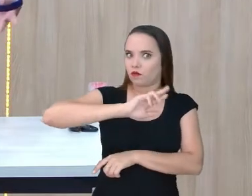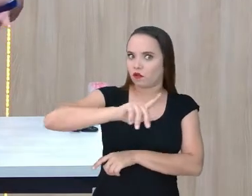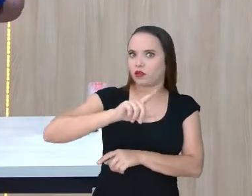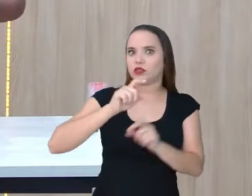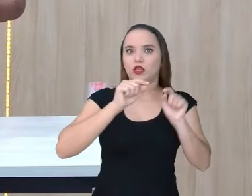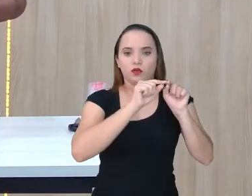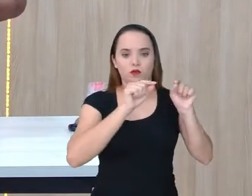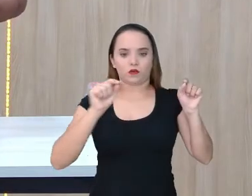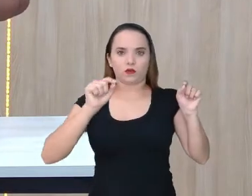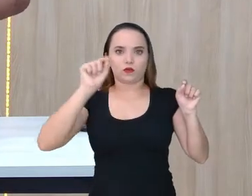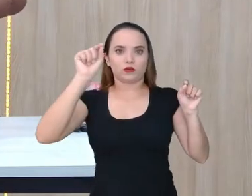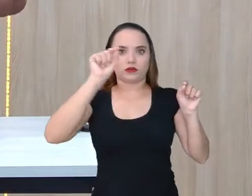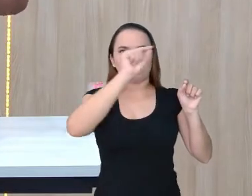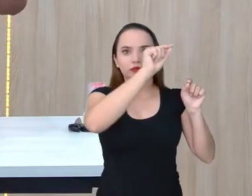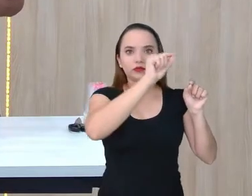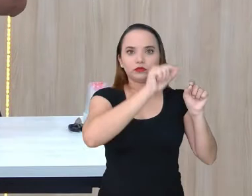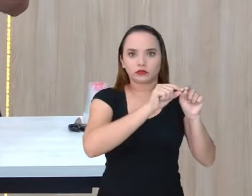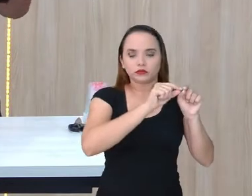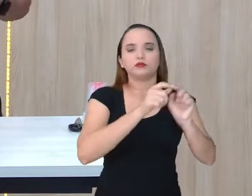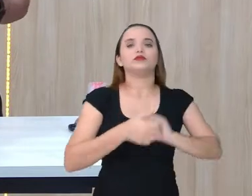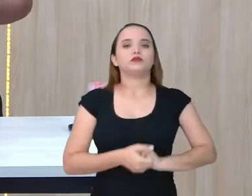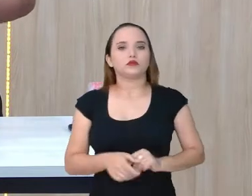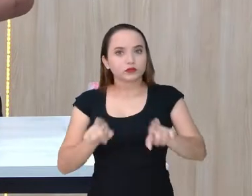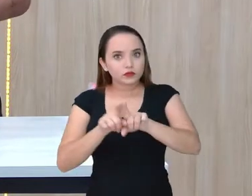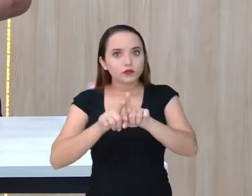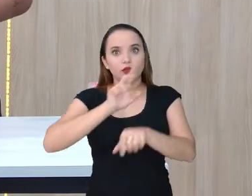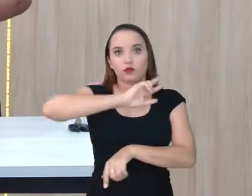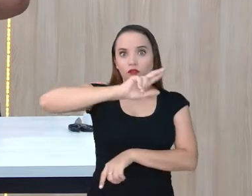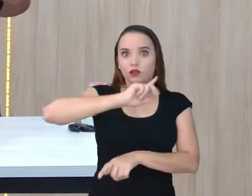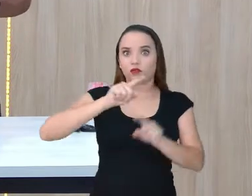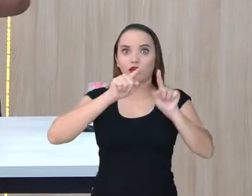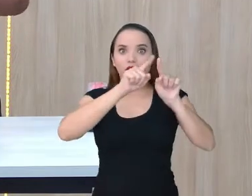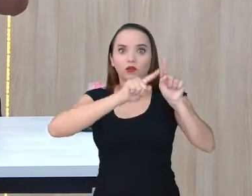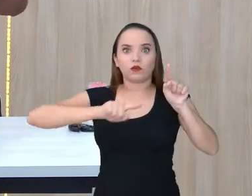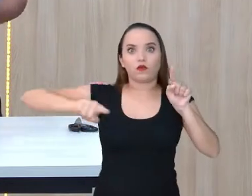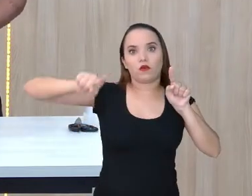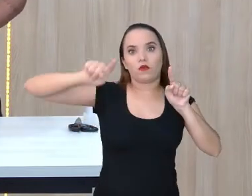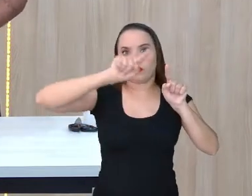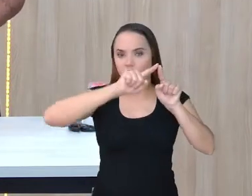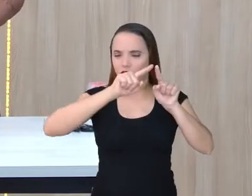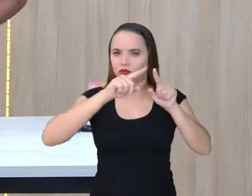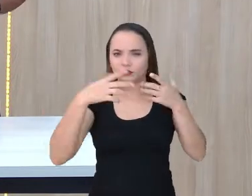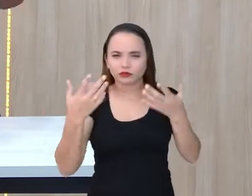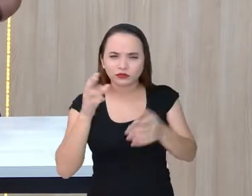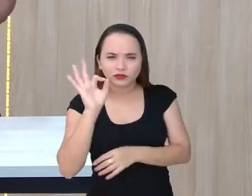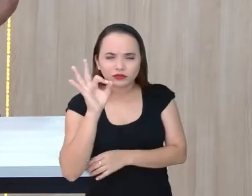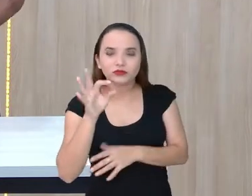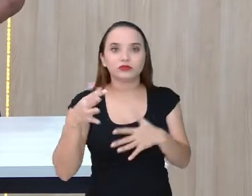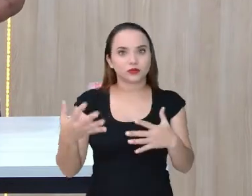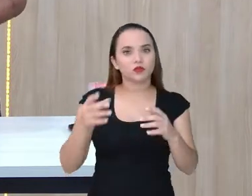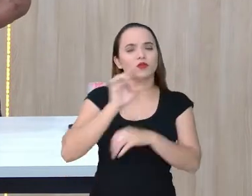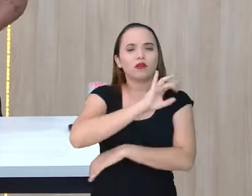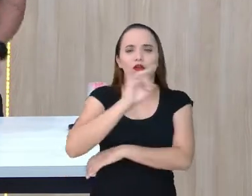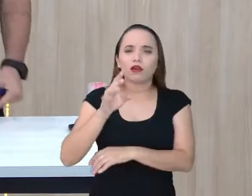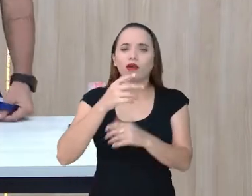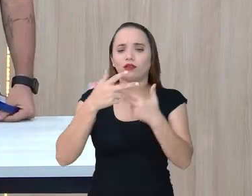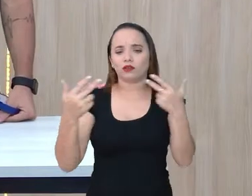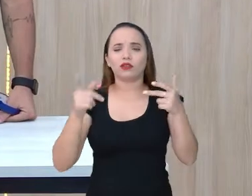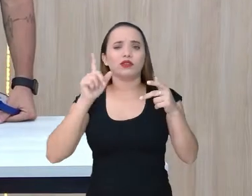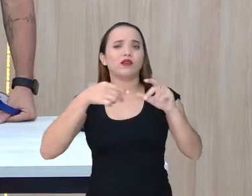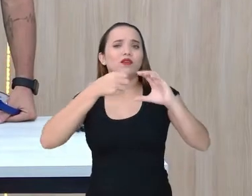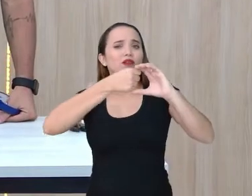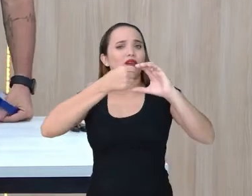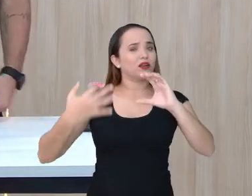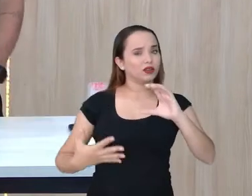retângulo, por exemplo. Para diferenciar de um círculo. Então, cada um tem uma característica. Ah, professor, mas eu não queria fazer um